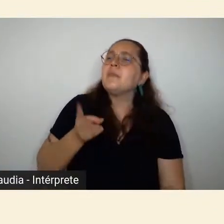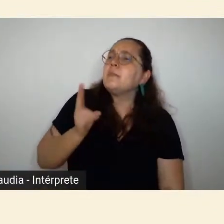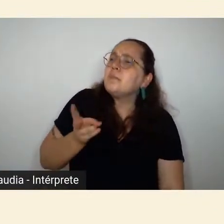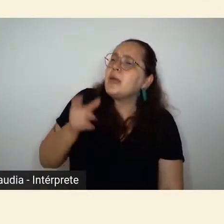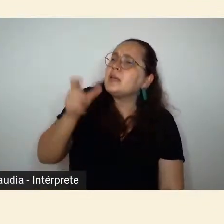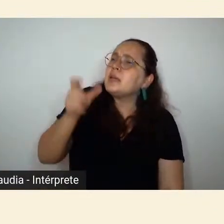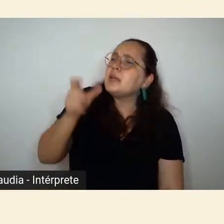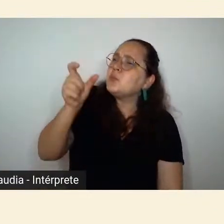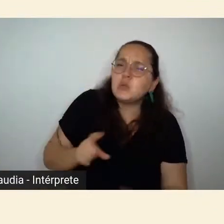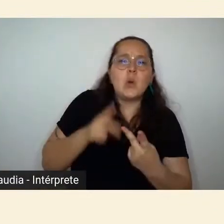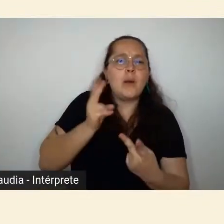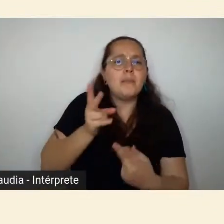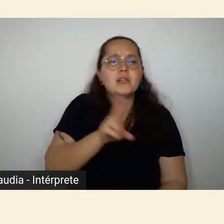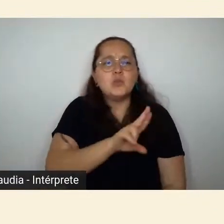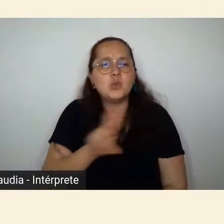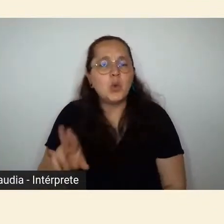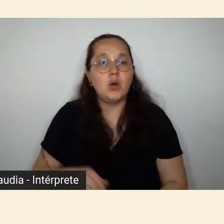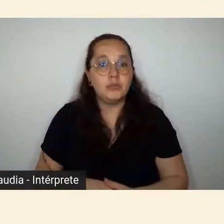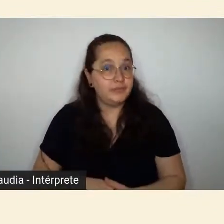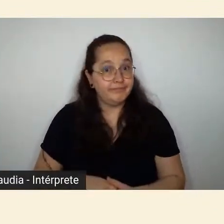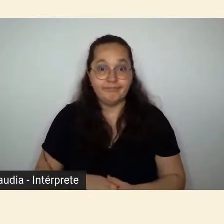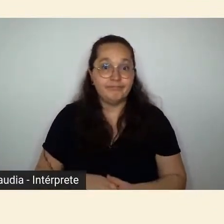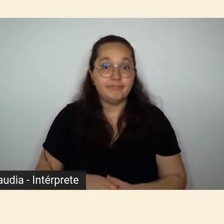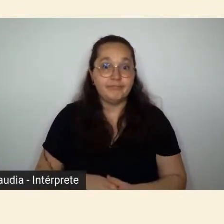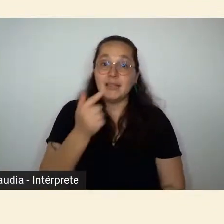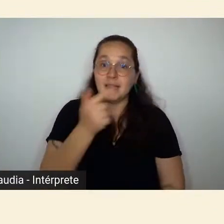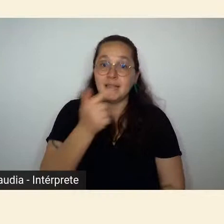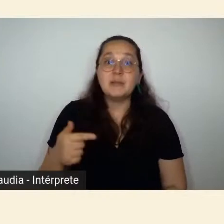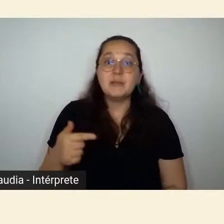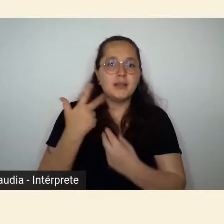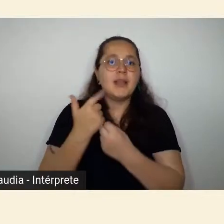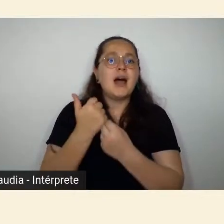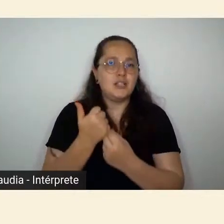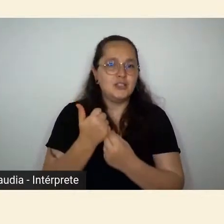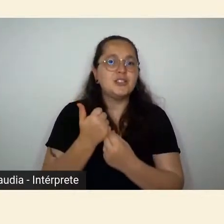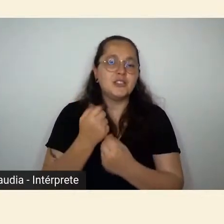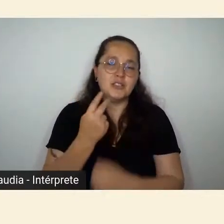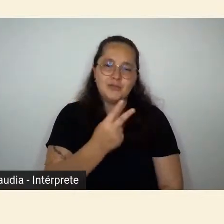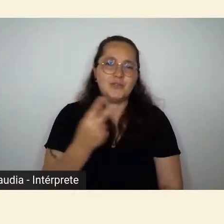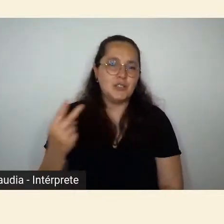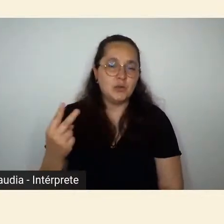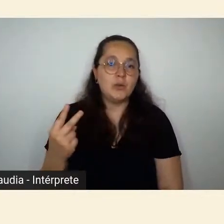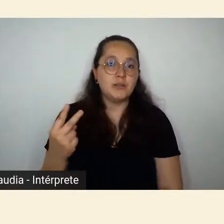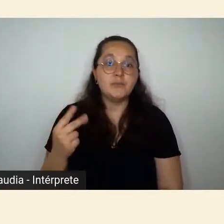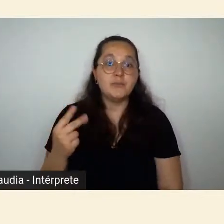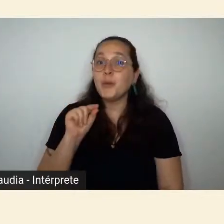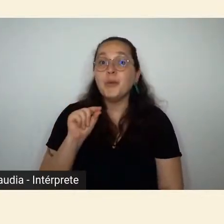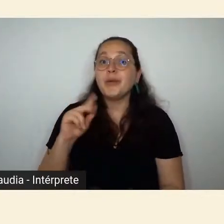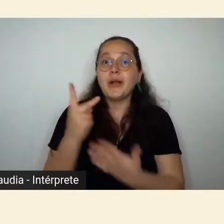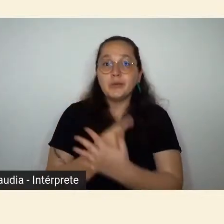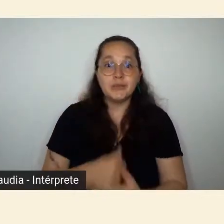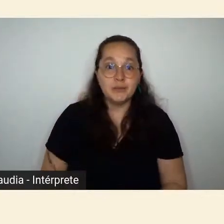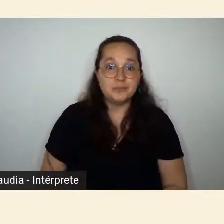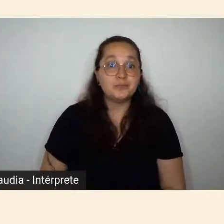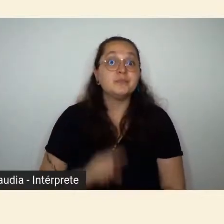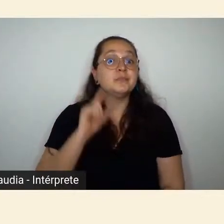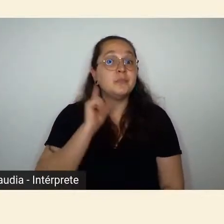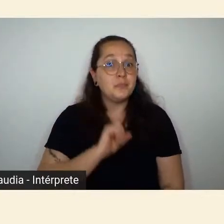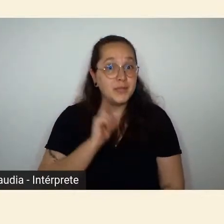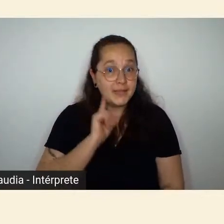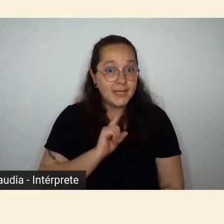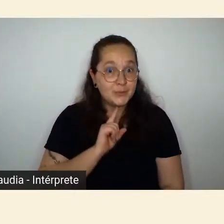nomes da Semana de Arte Moderna fizeram com que os próprios mineiros se esquecessem ou não